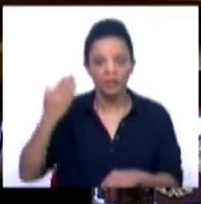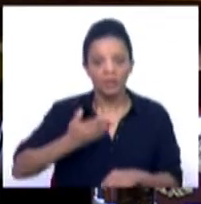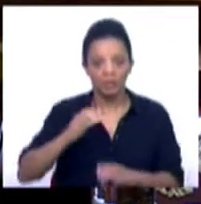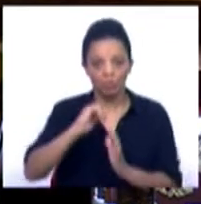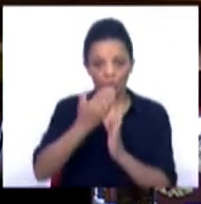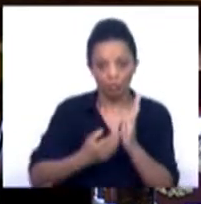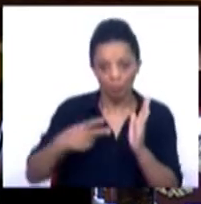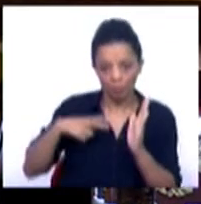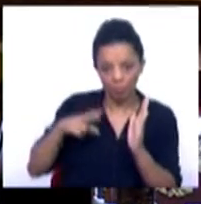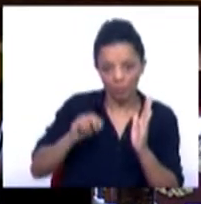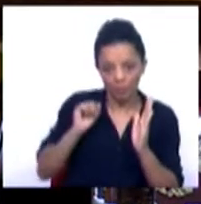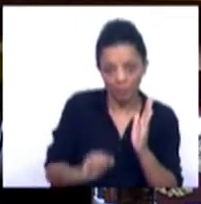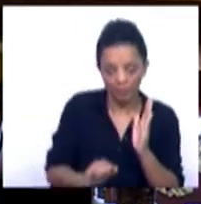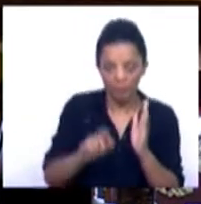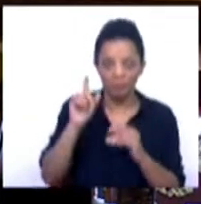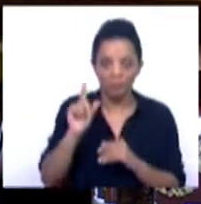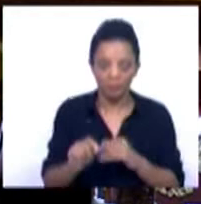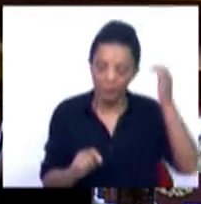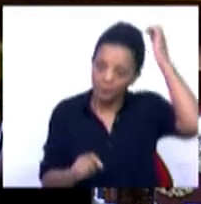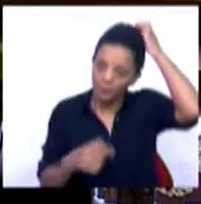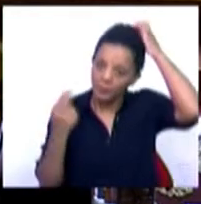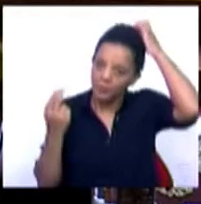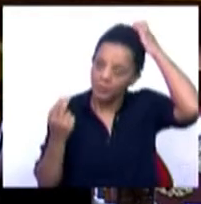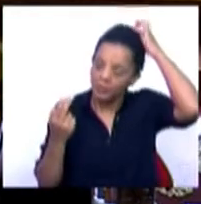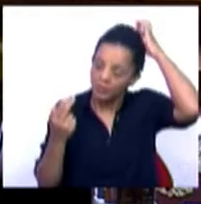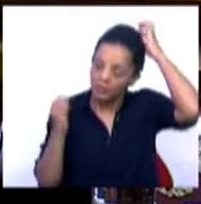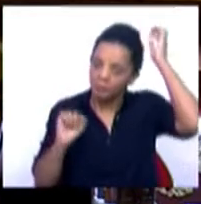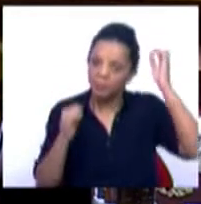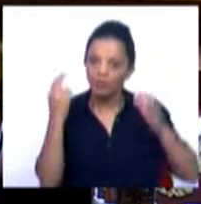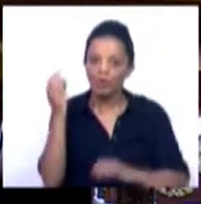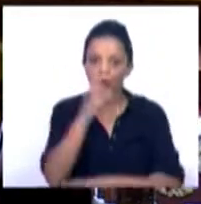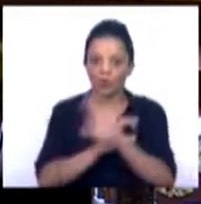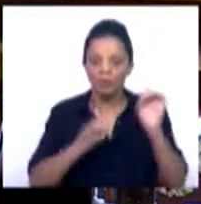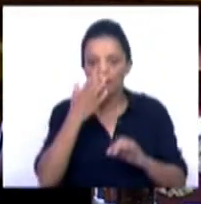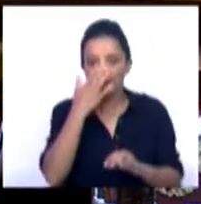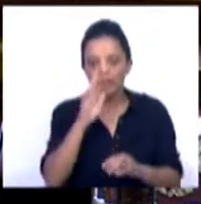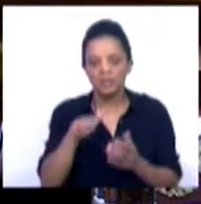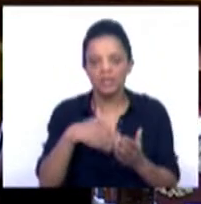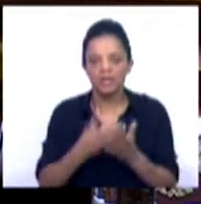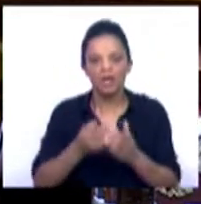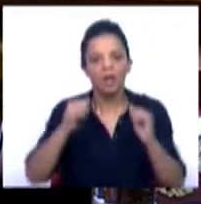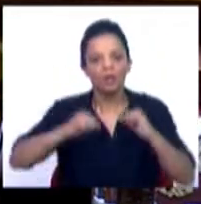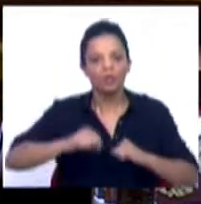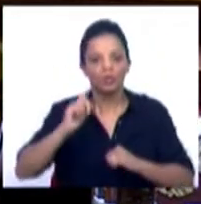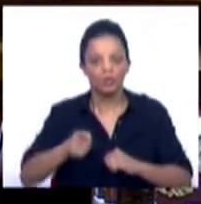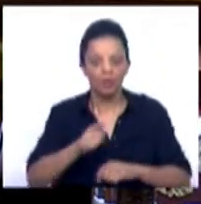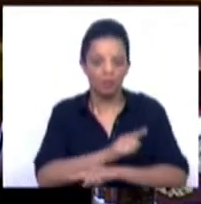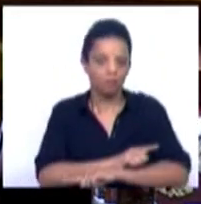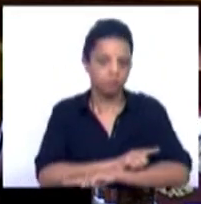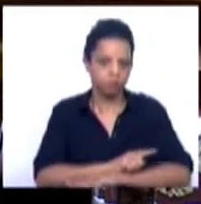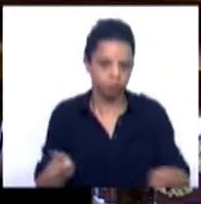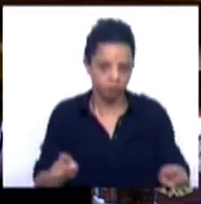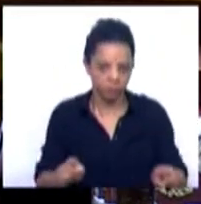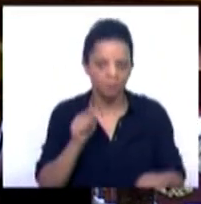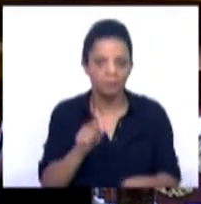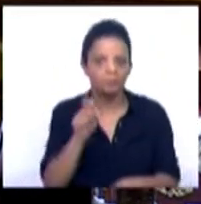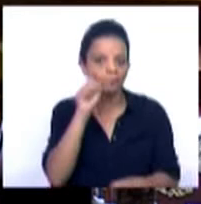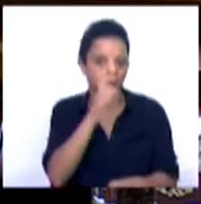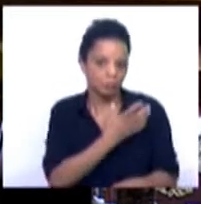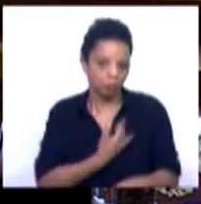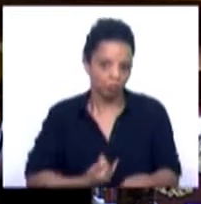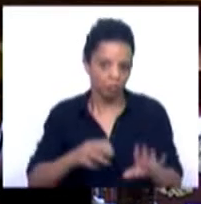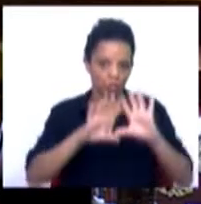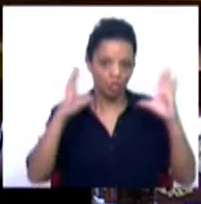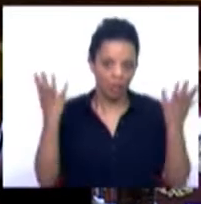português e do direito da União Europeia parece resultar o entendimento de que é proibida a conservação